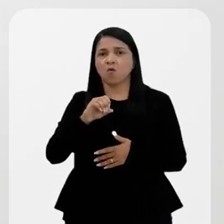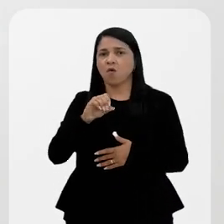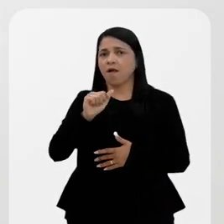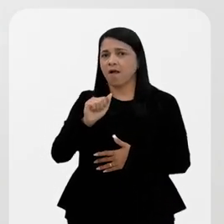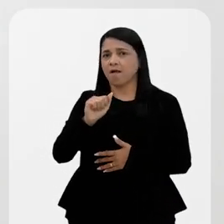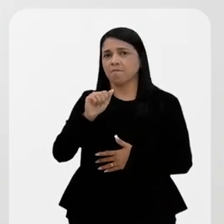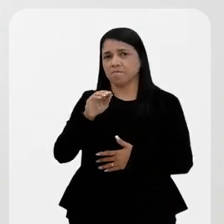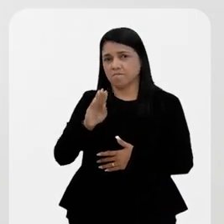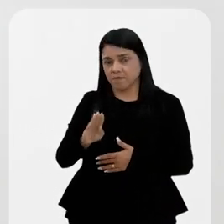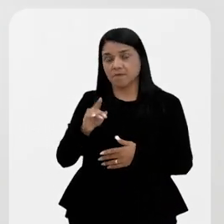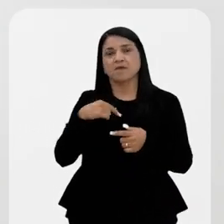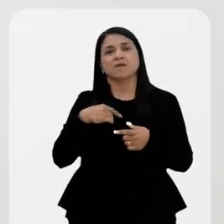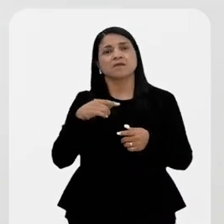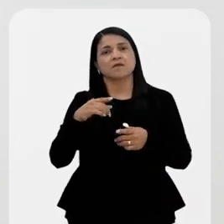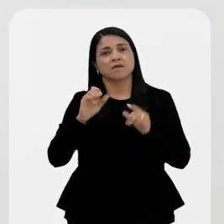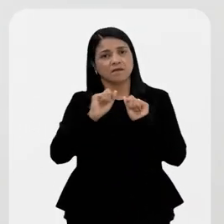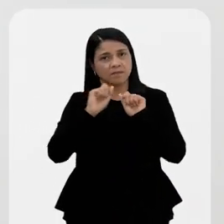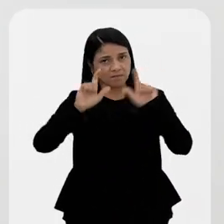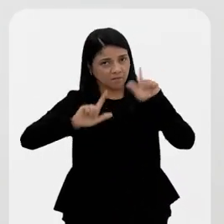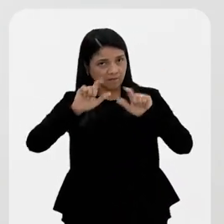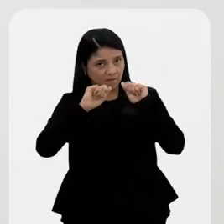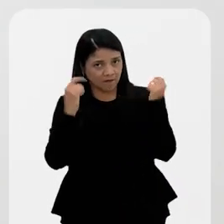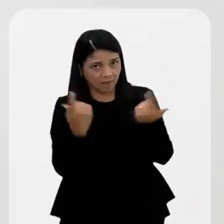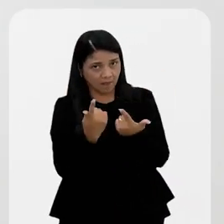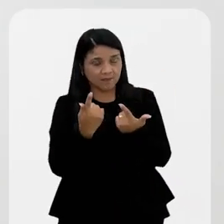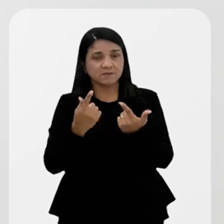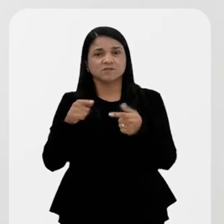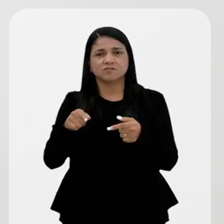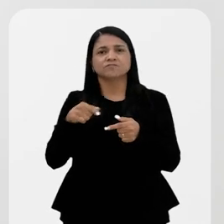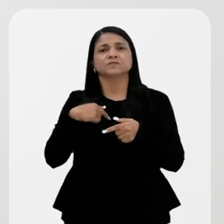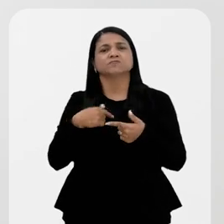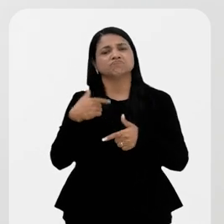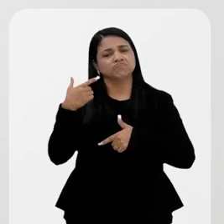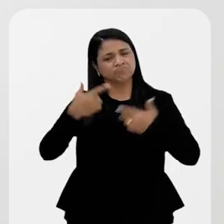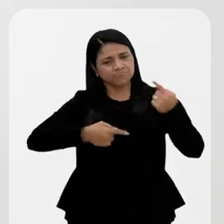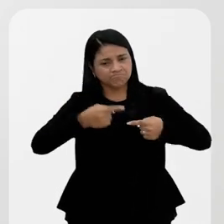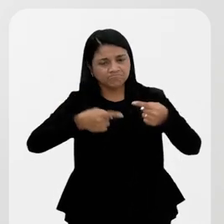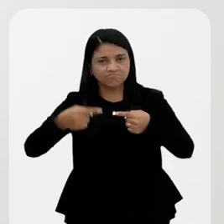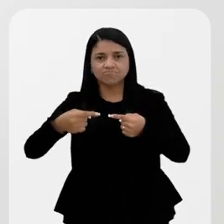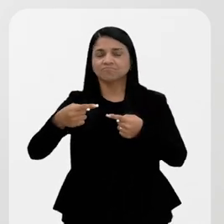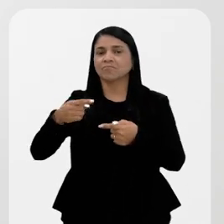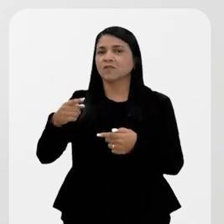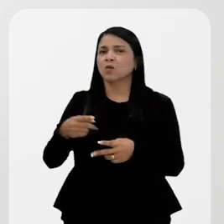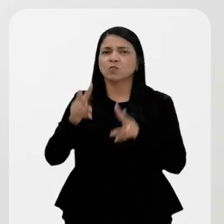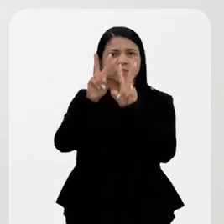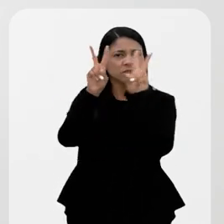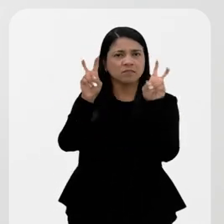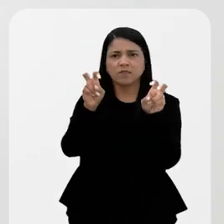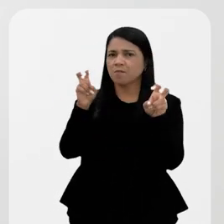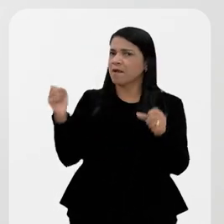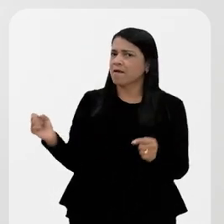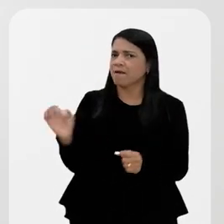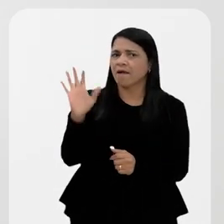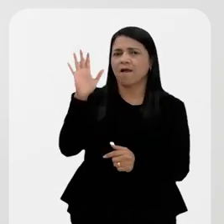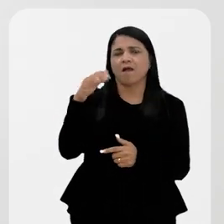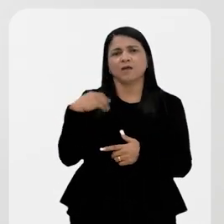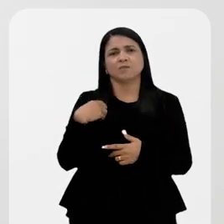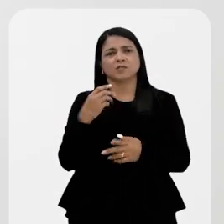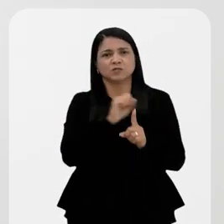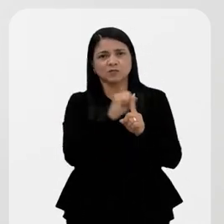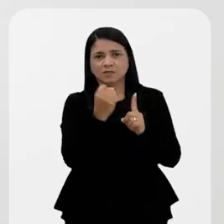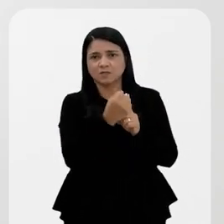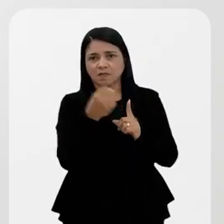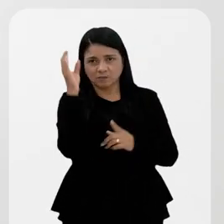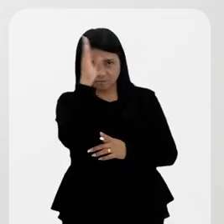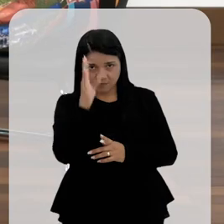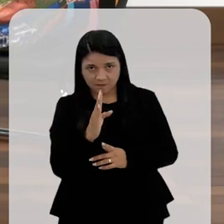Alerj traz para o CNDH para a gente debater um tema tão caro para a sociedade brasileira. Então, nós do Conselho Nacional